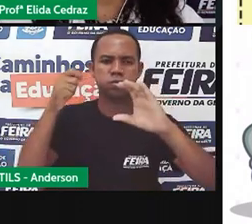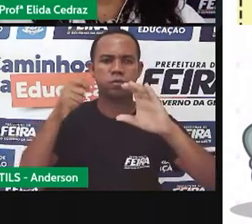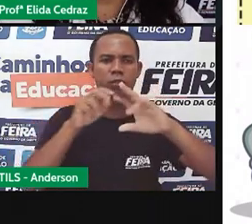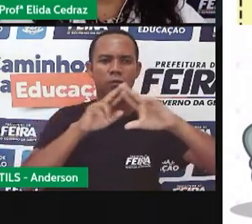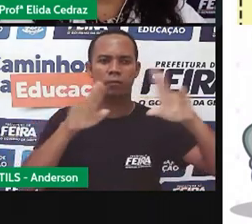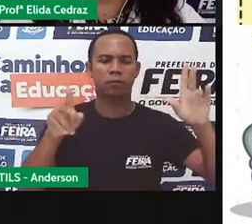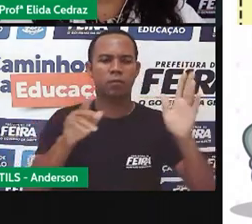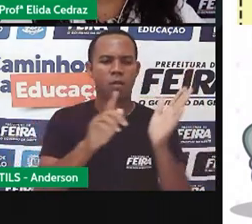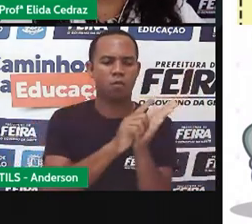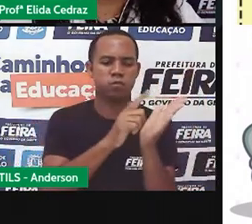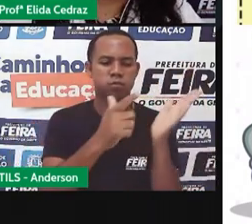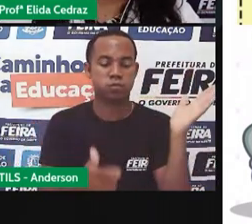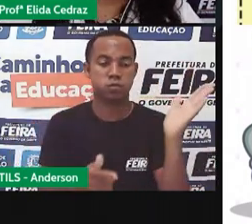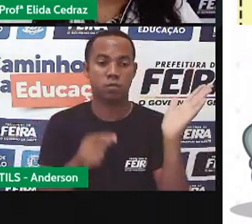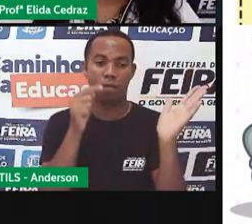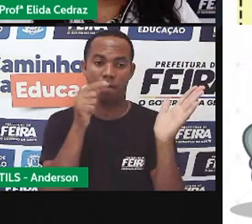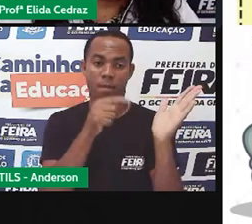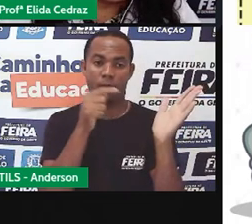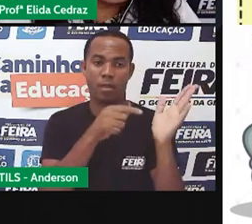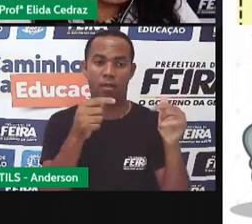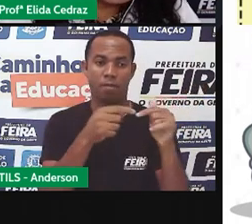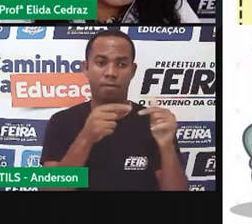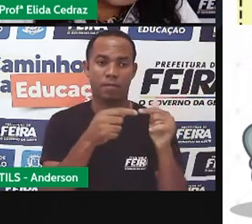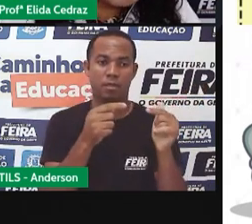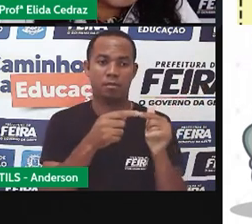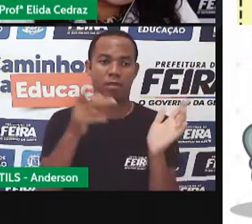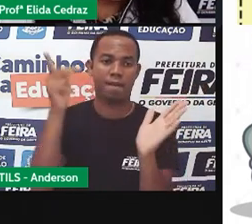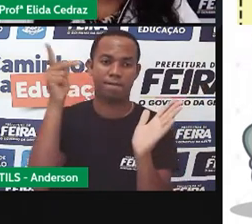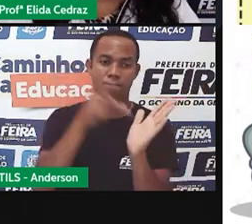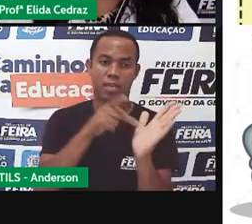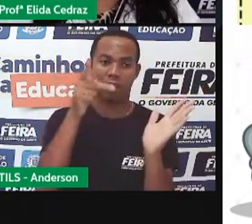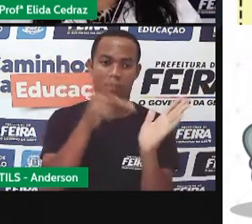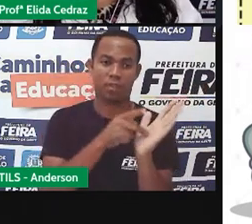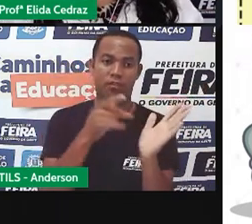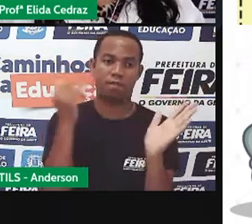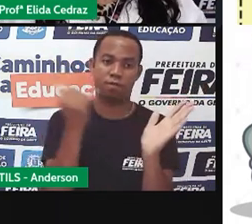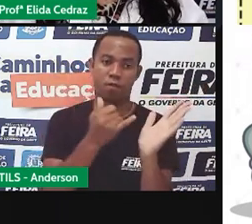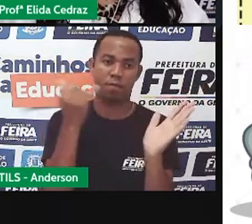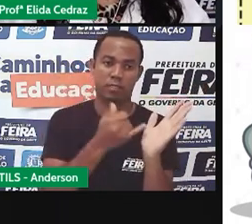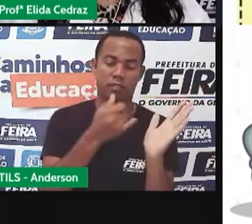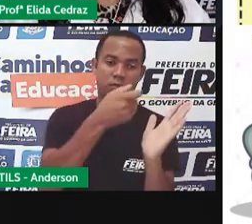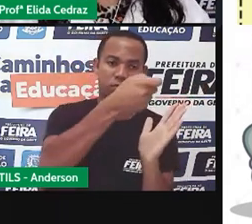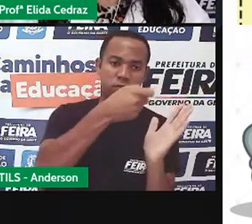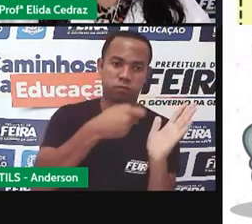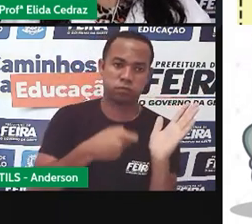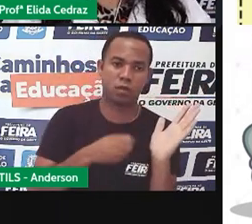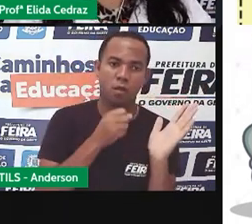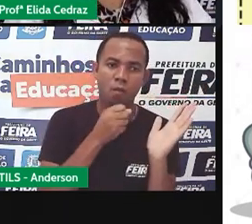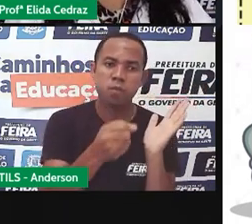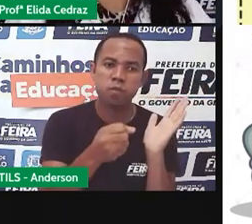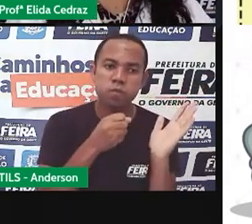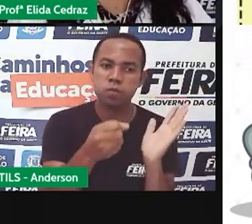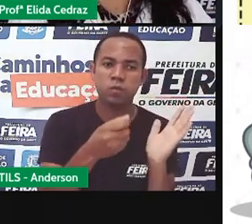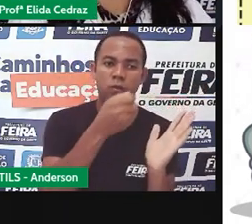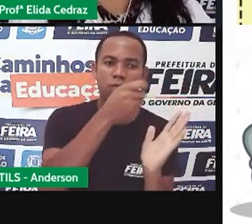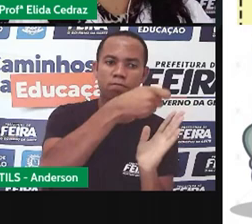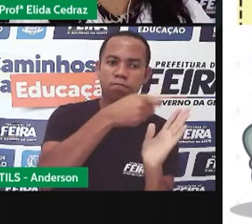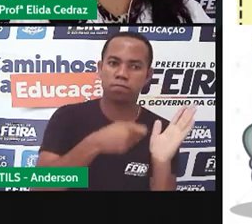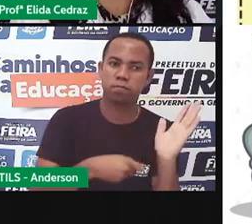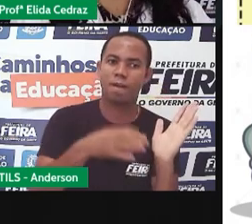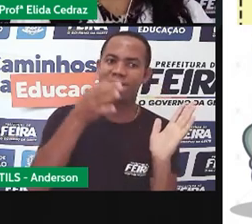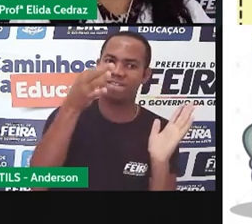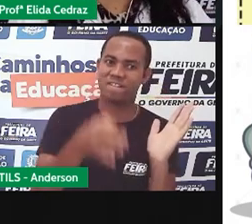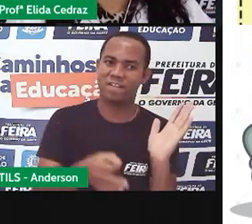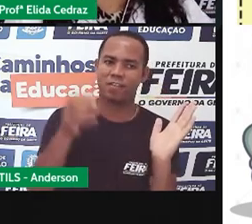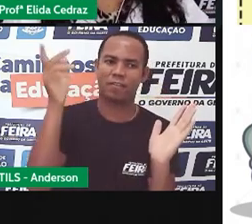jornalísticos que validam a informação e que passam para nós, uma forma